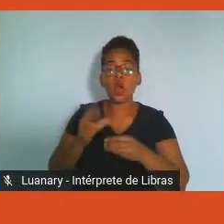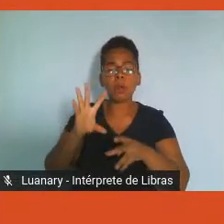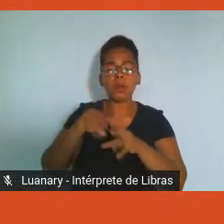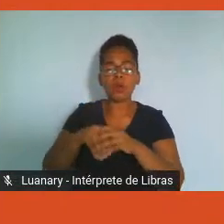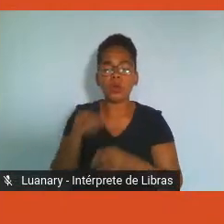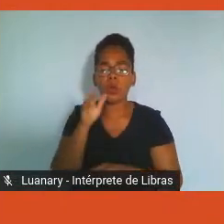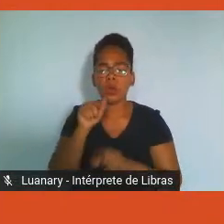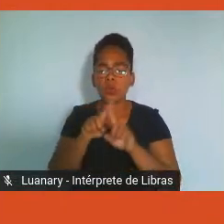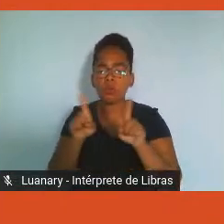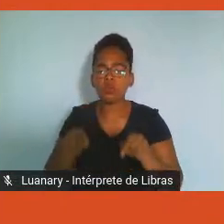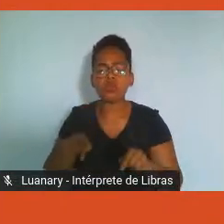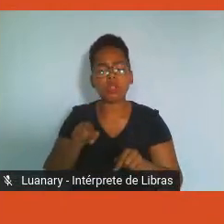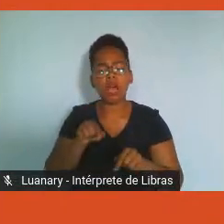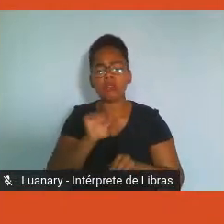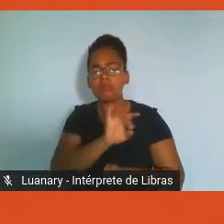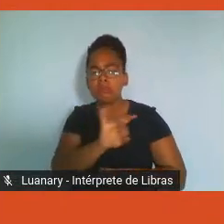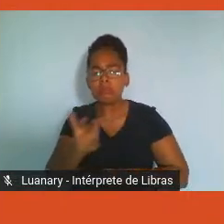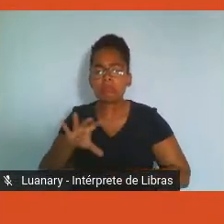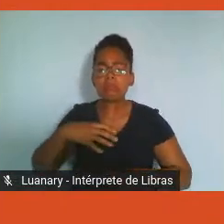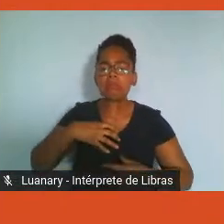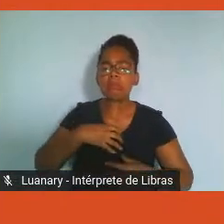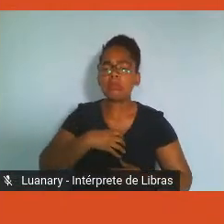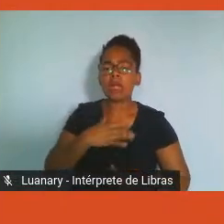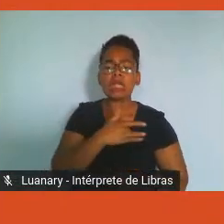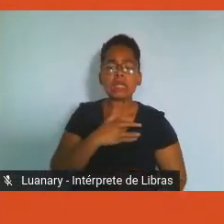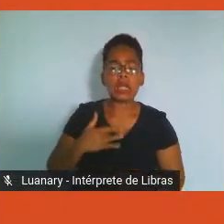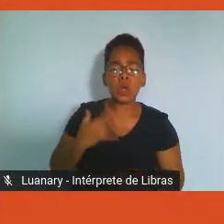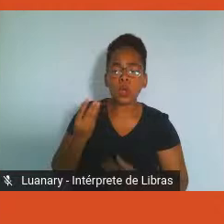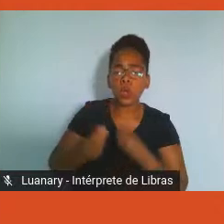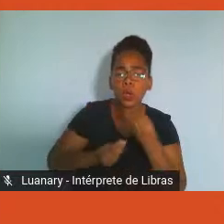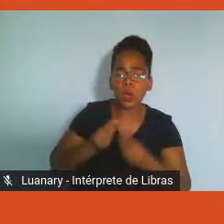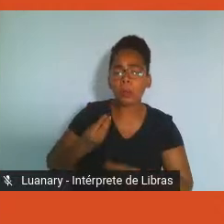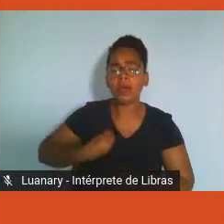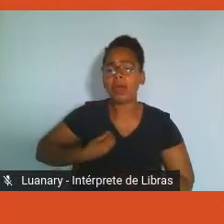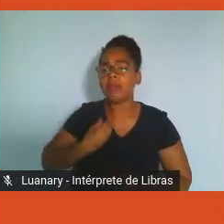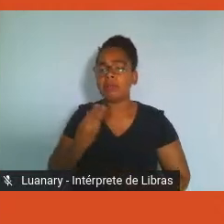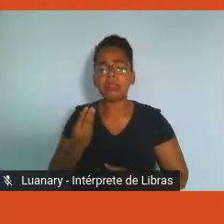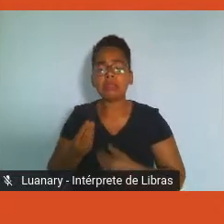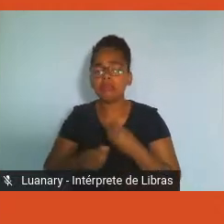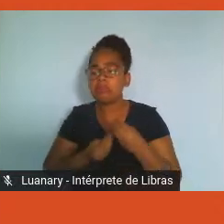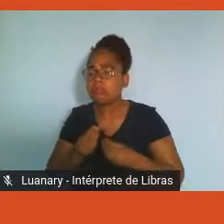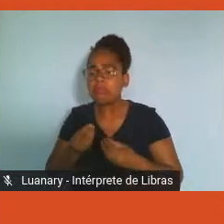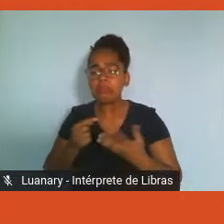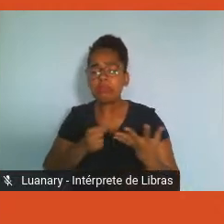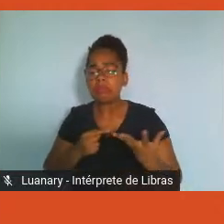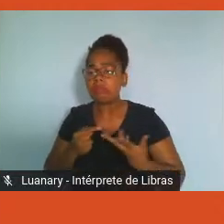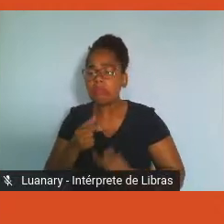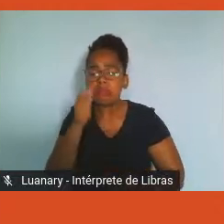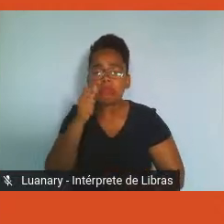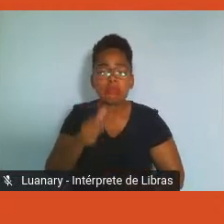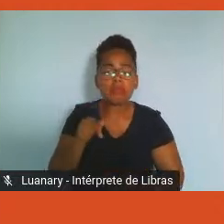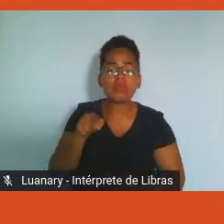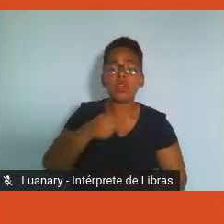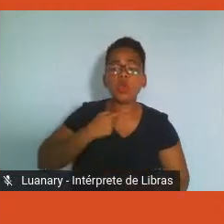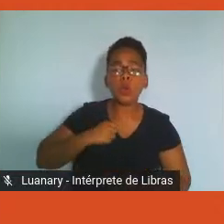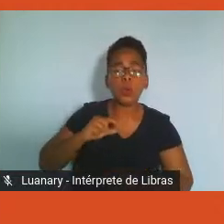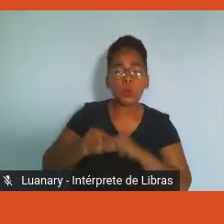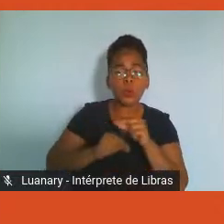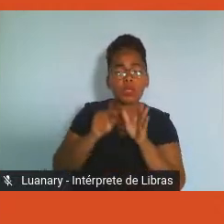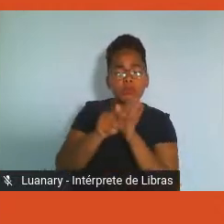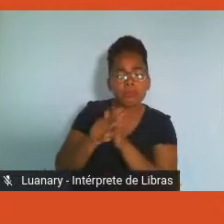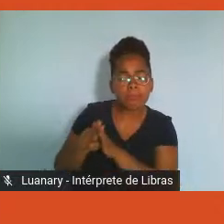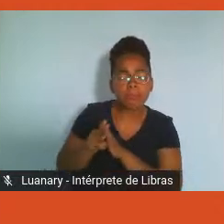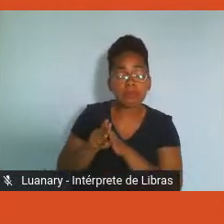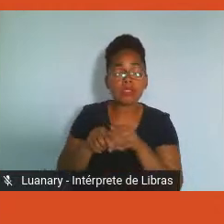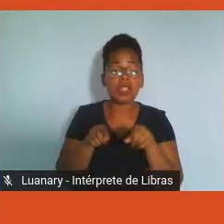estilo de vida ela tem, quais necessidades, quais interesses o colaborador tem. Podemos analisar os indicadores